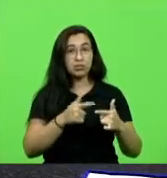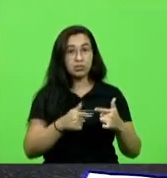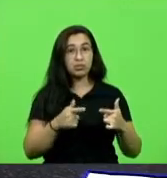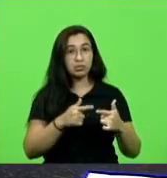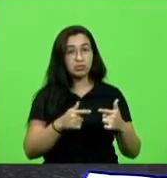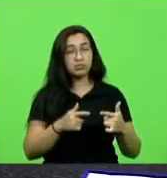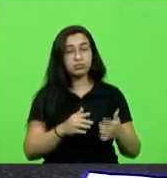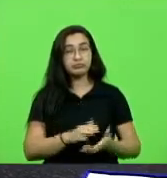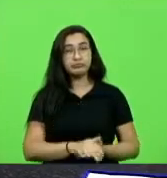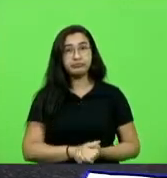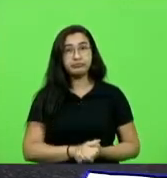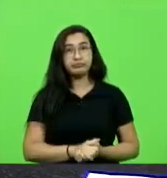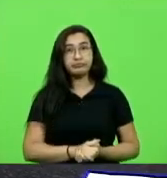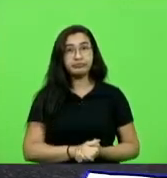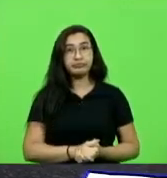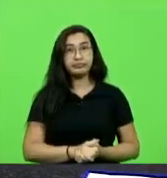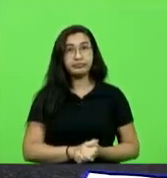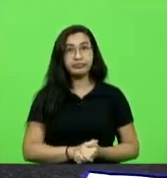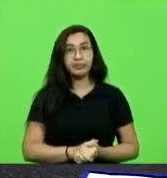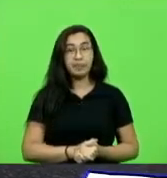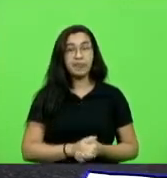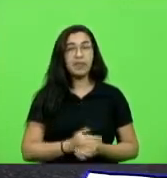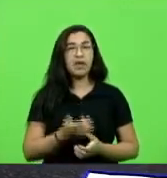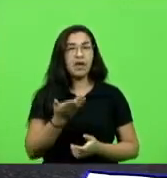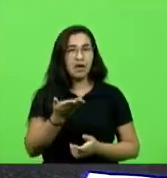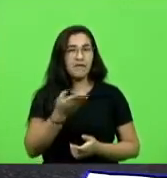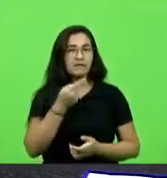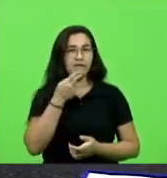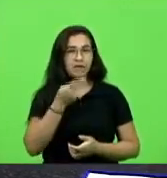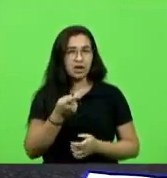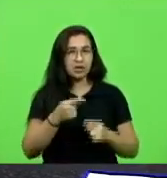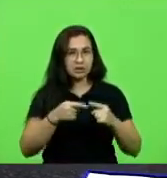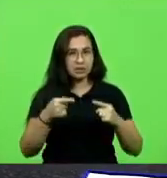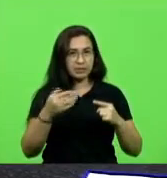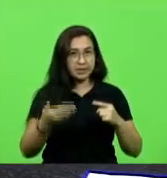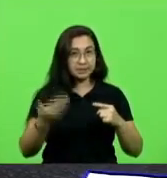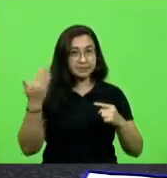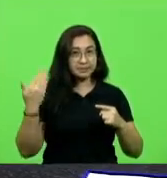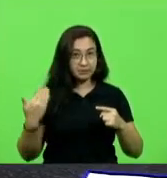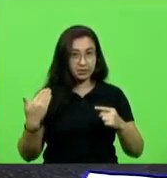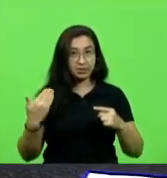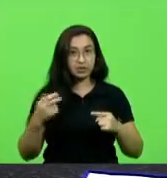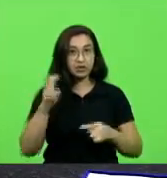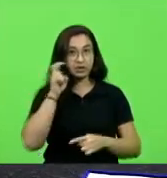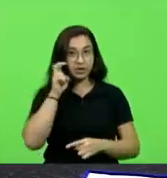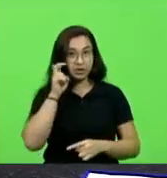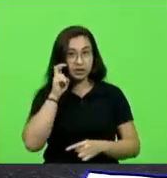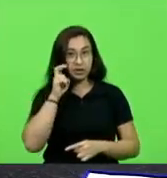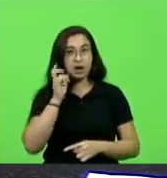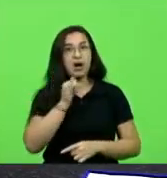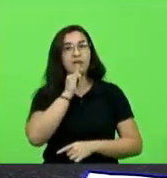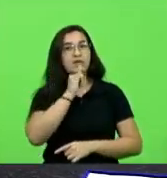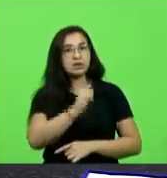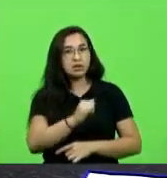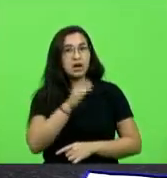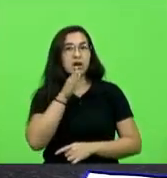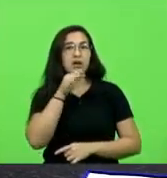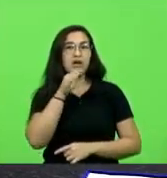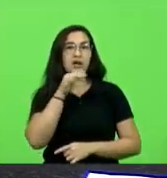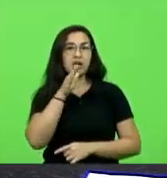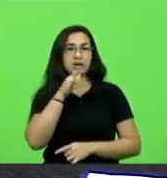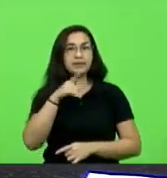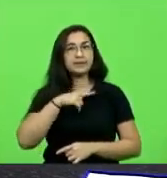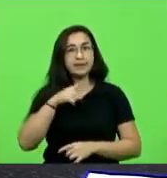inclusive esses moradores relataram que na semana anterior na quinta-feira informaram a CASAM sobre o risco que